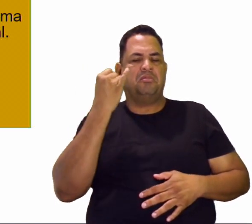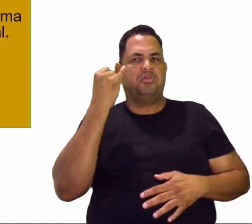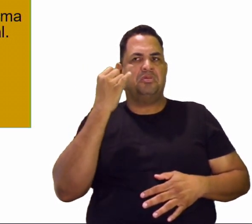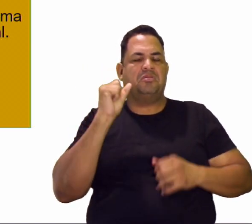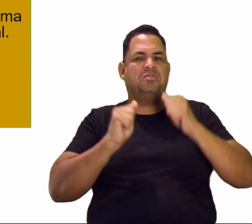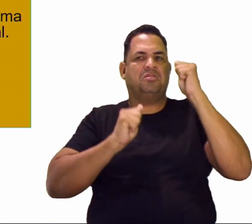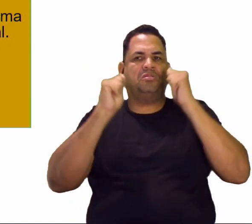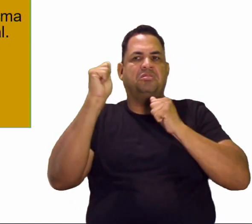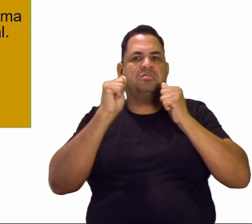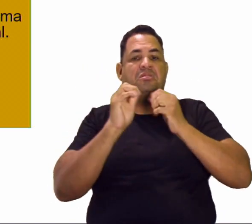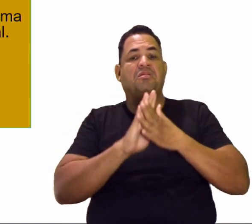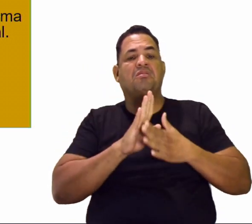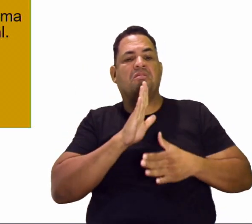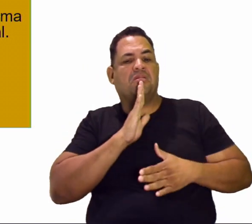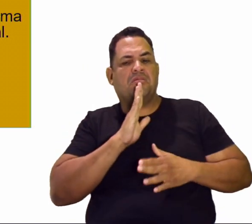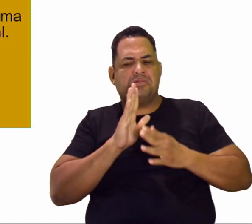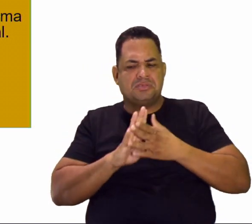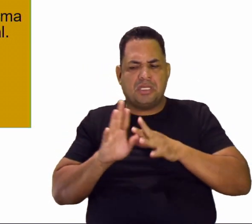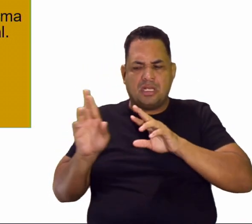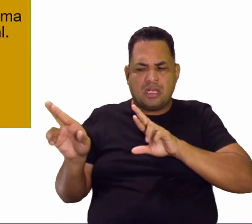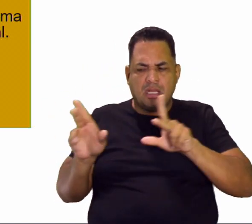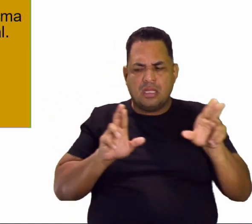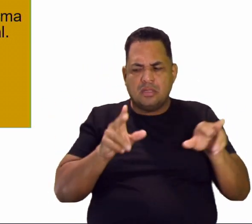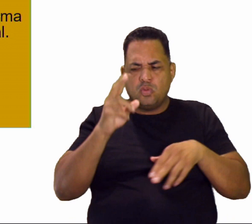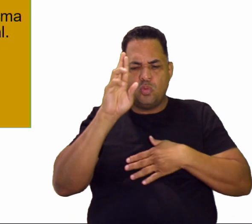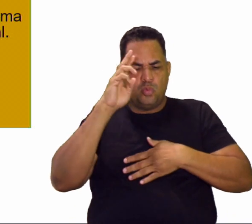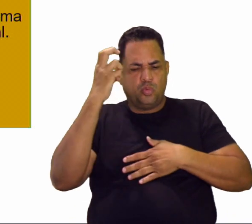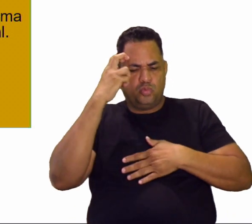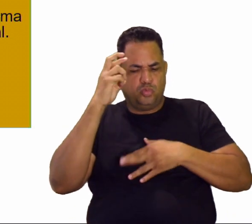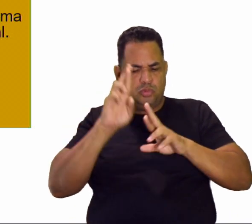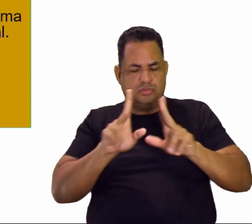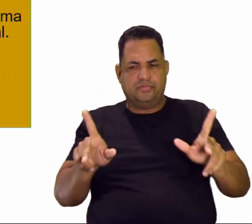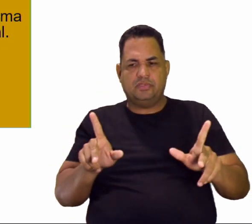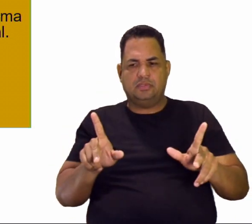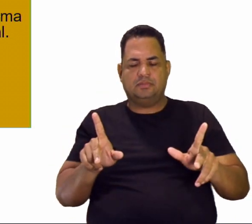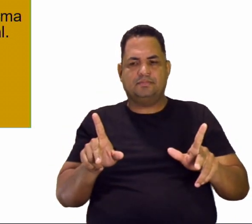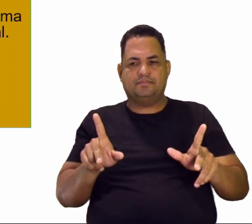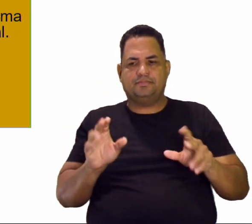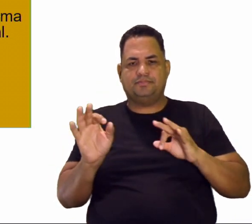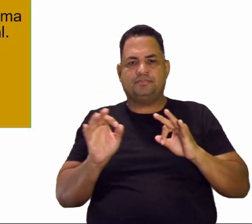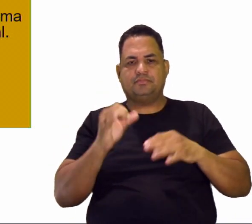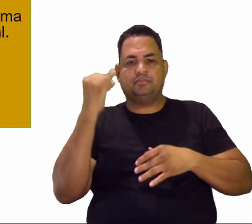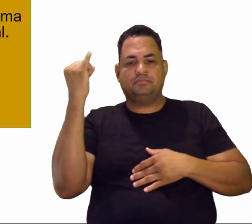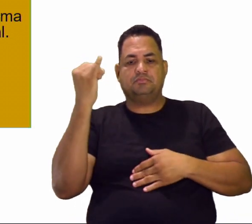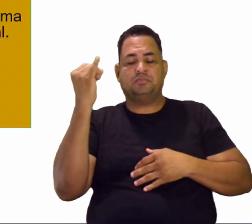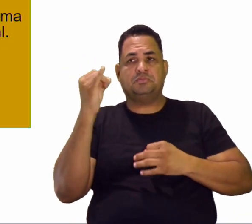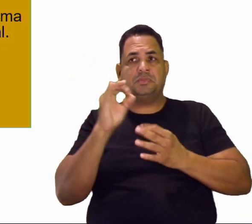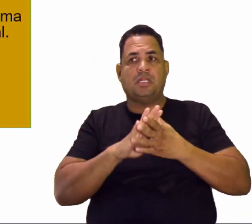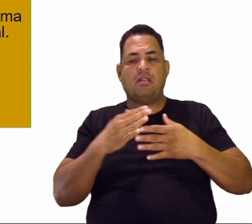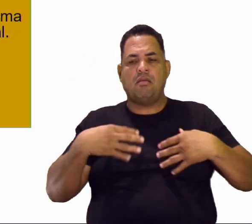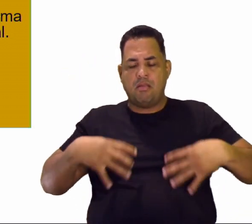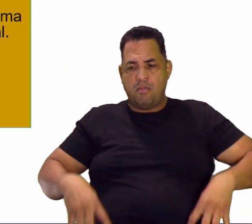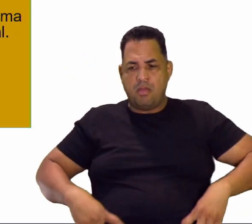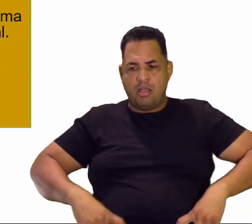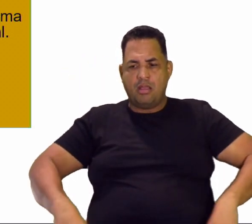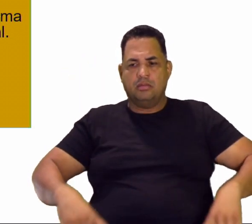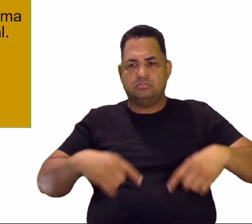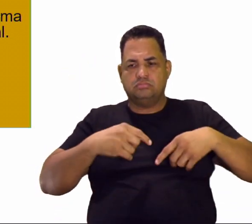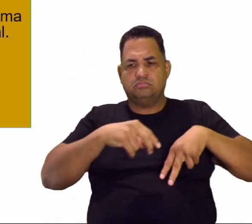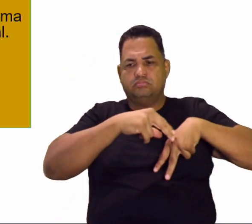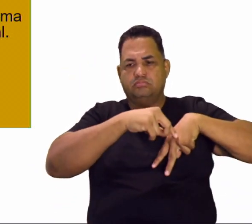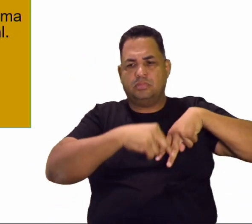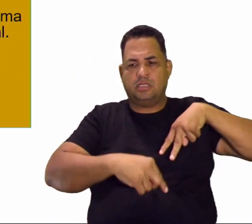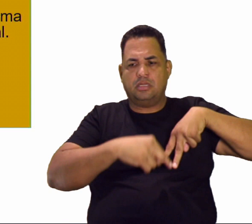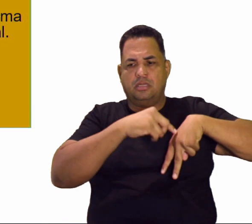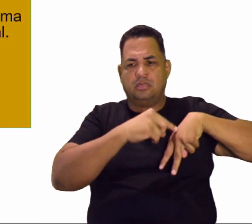reconhecer essas diversidades. É interessante criar uma calça jeans que pode ser usada aí no